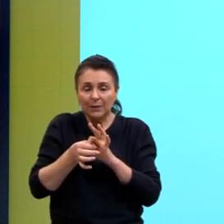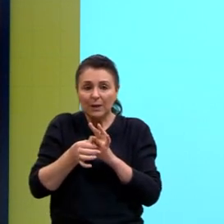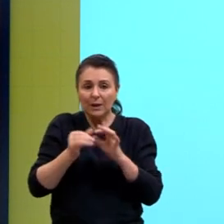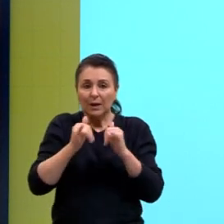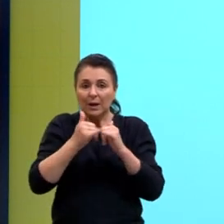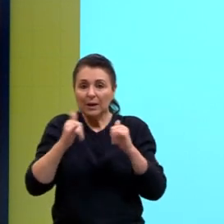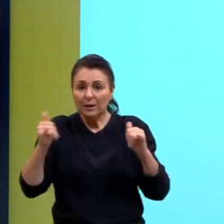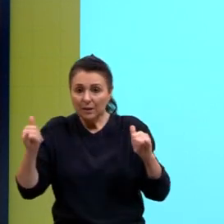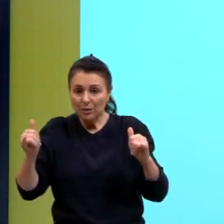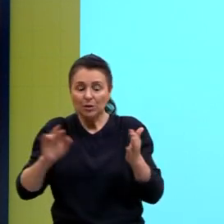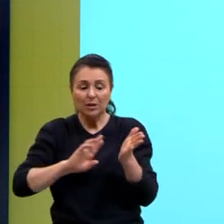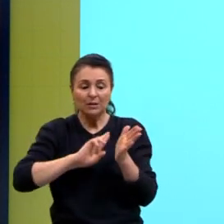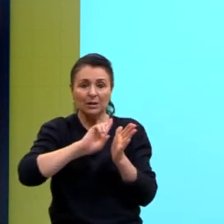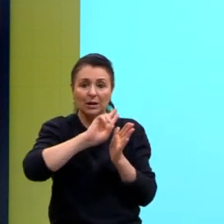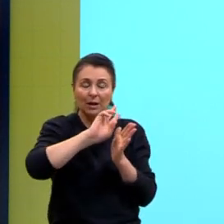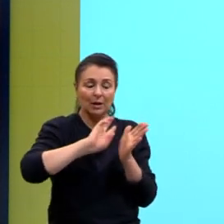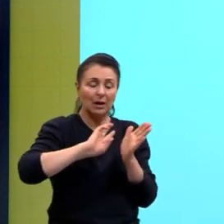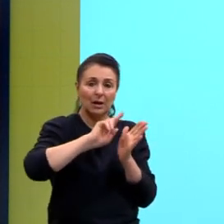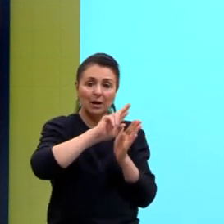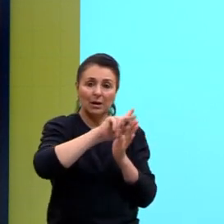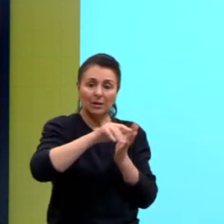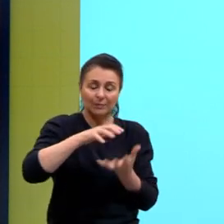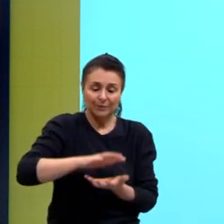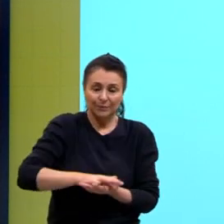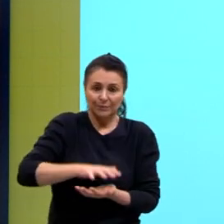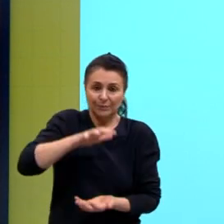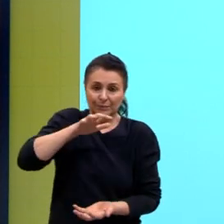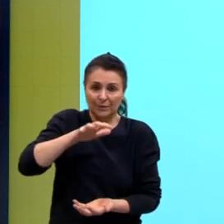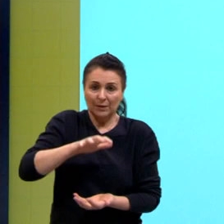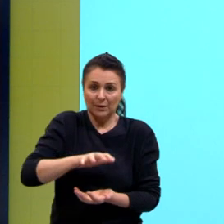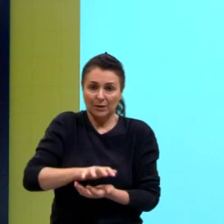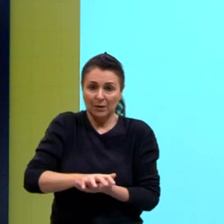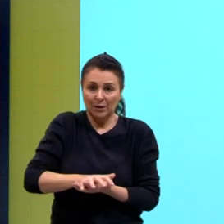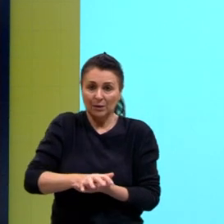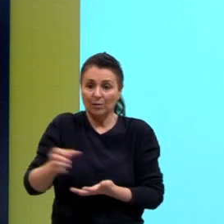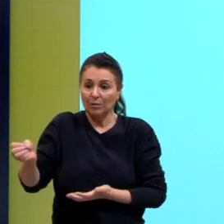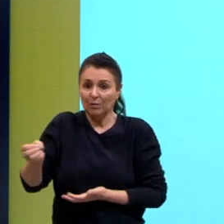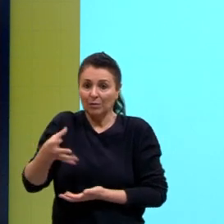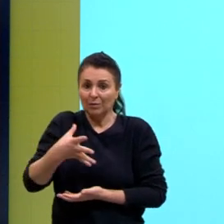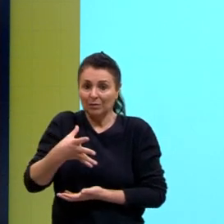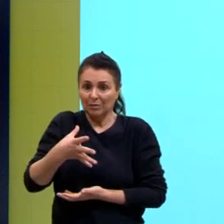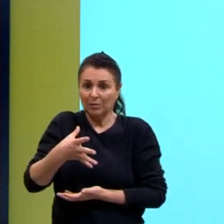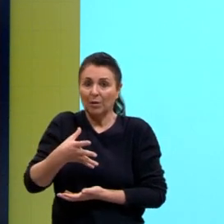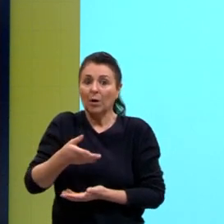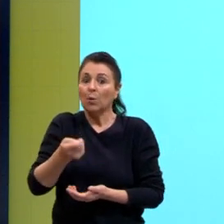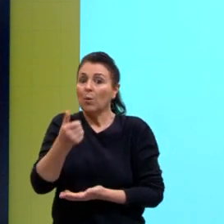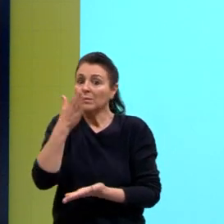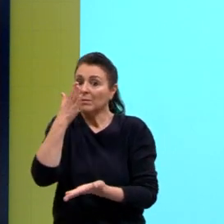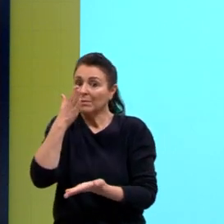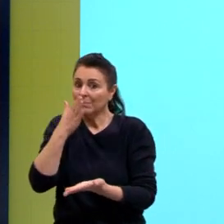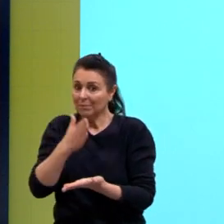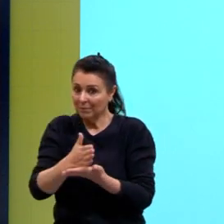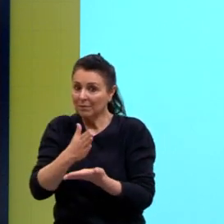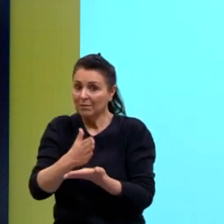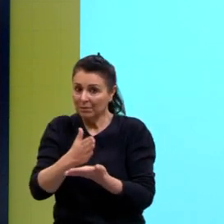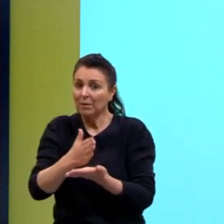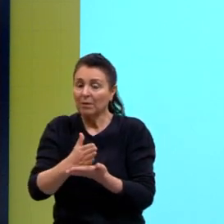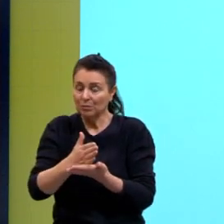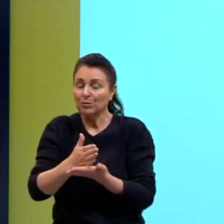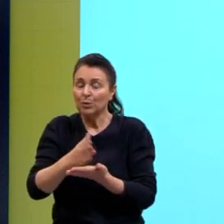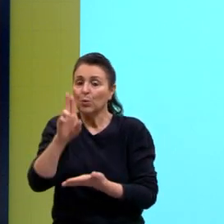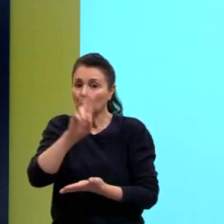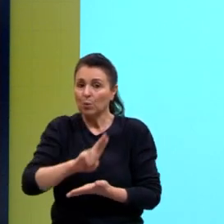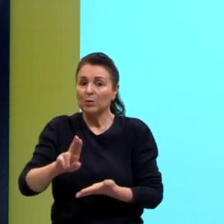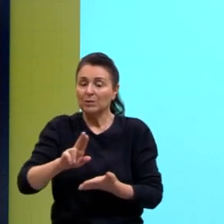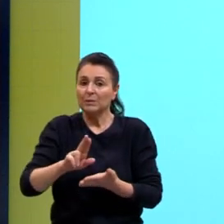energias também renováveis. Nós temos aí quase metade da nossa produção aí de energia sendo renováveis, tá. E isso é uma característica do nosso